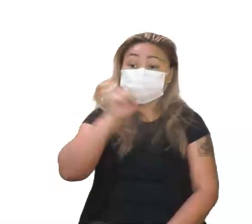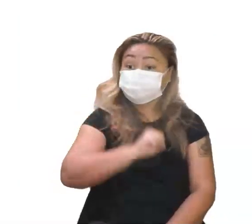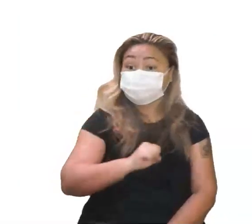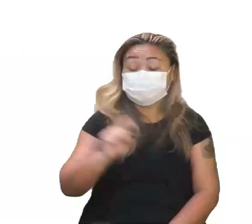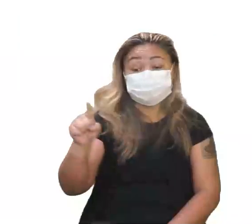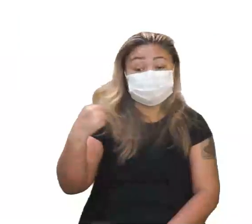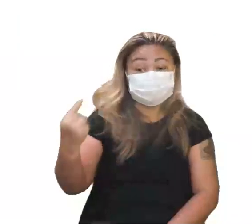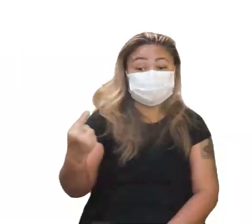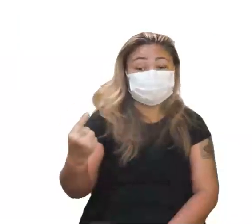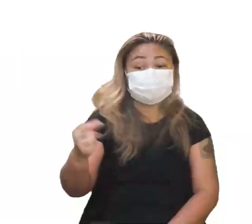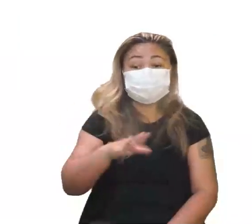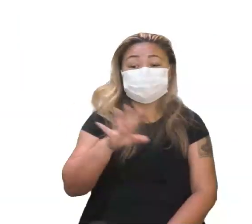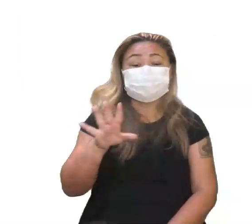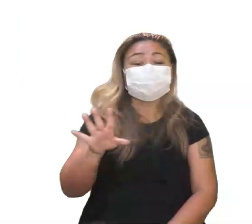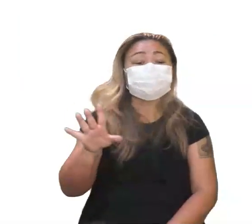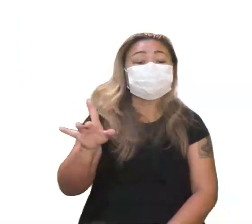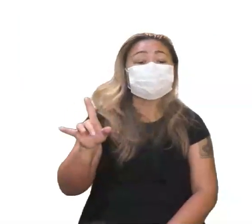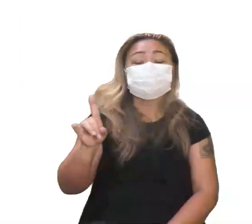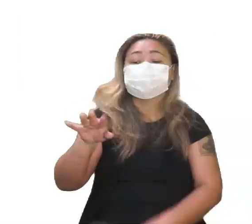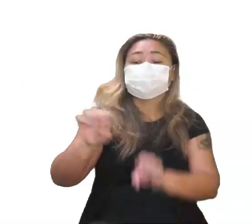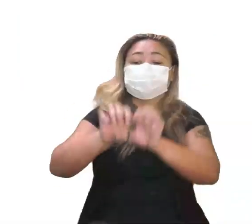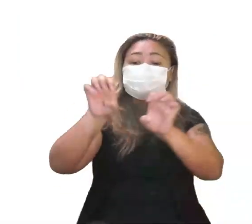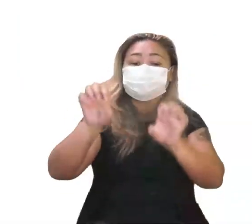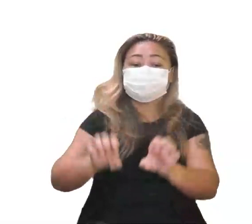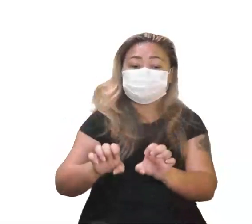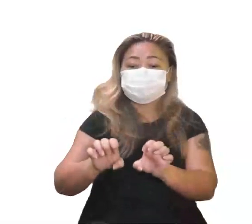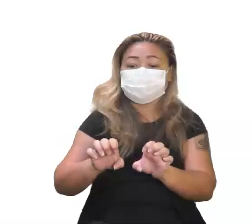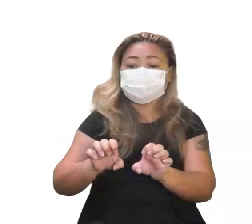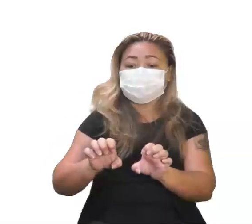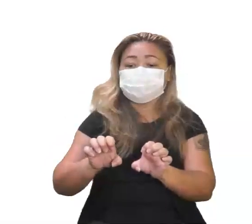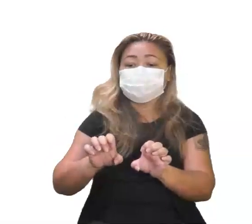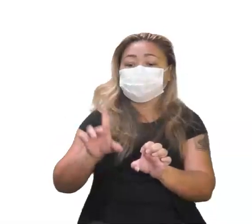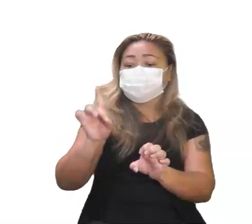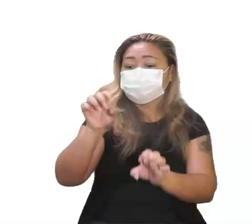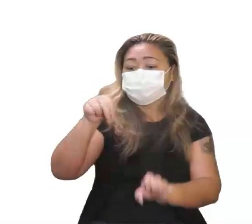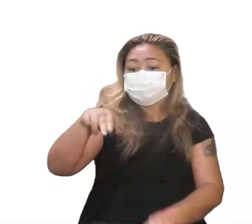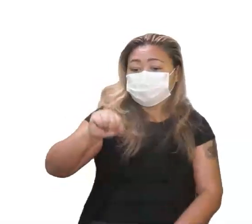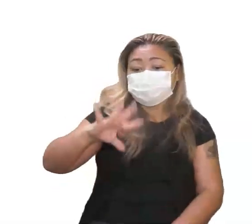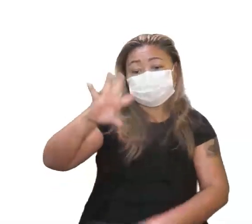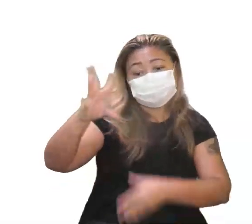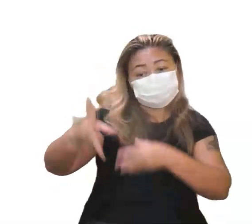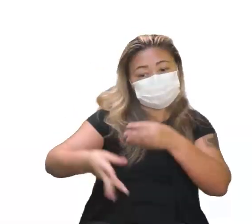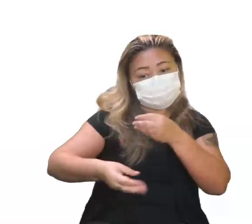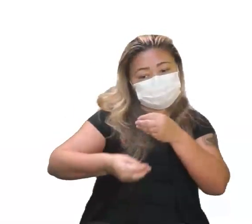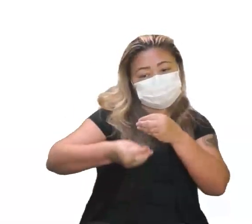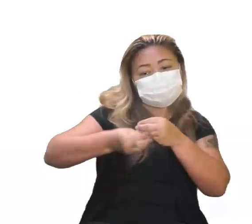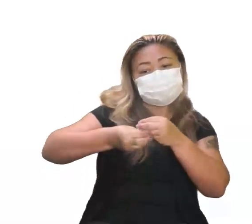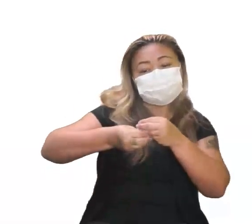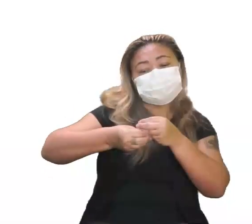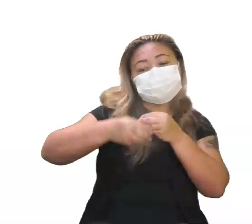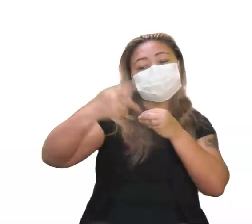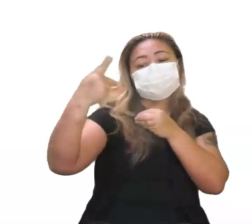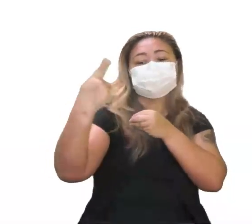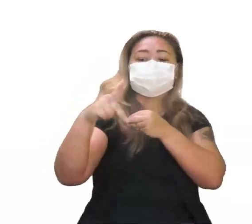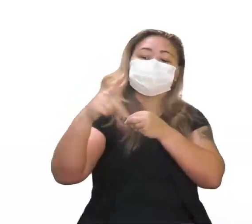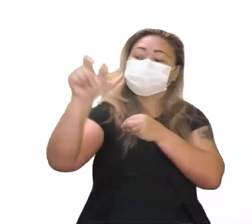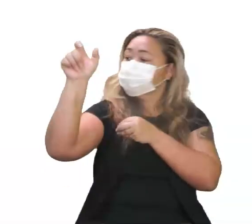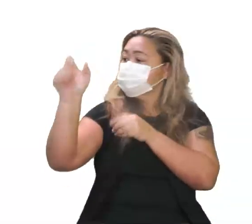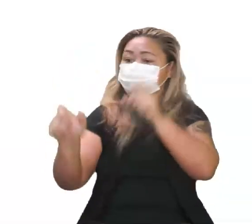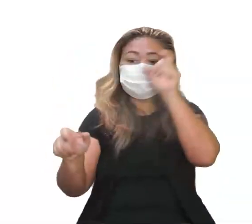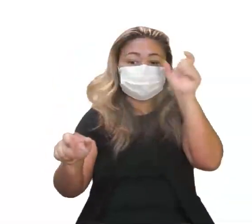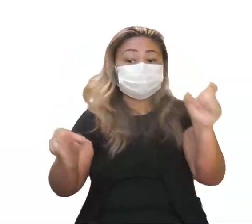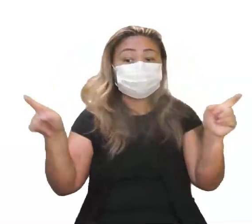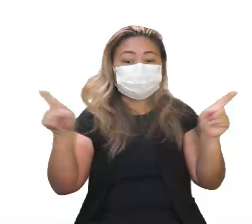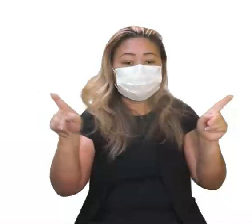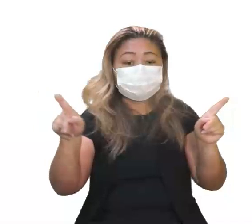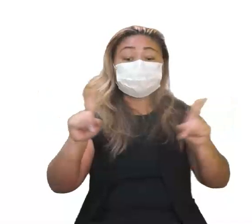velocidade do Ayrton Senna aí. A estrutura, então, do DNA, ela foi completada, né? Pelos seus professores,